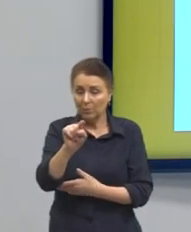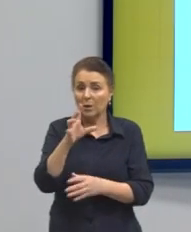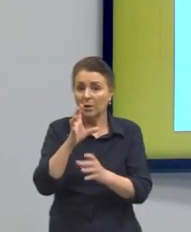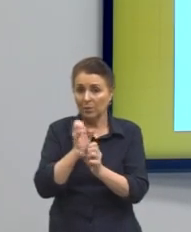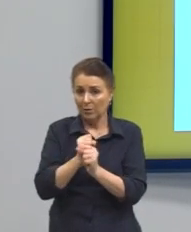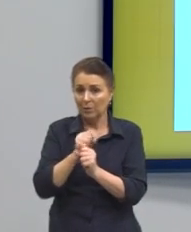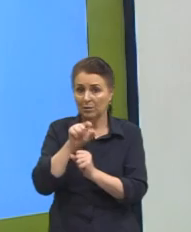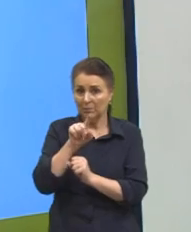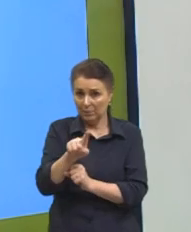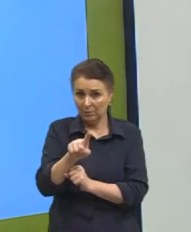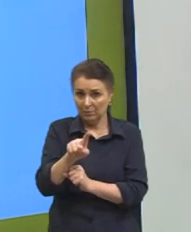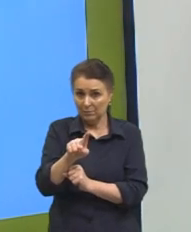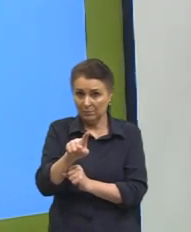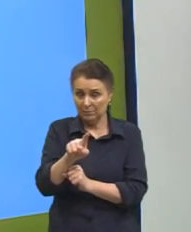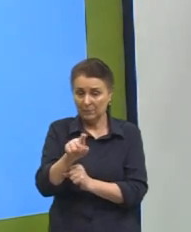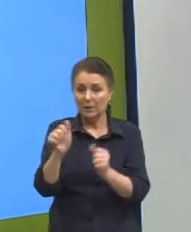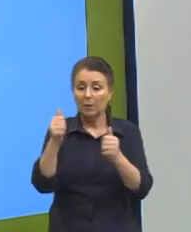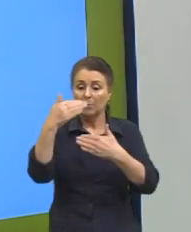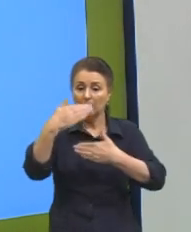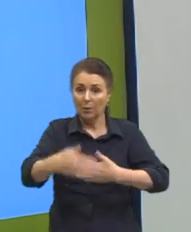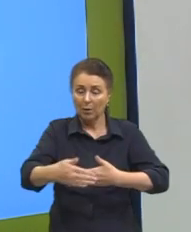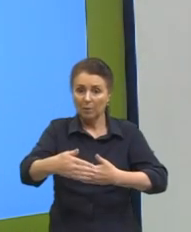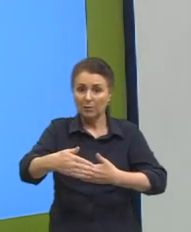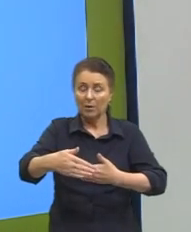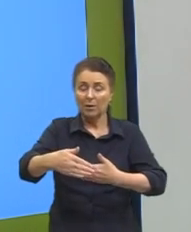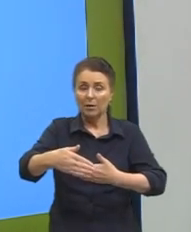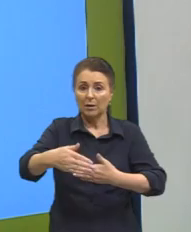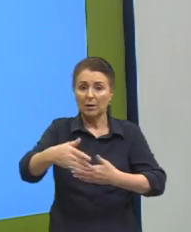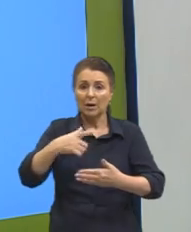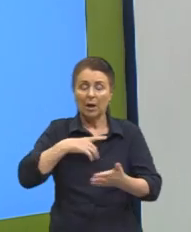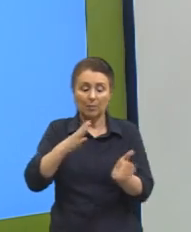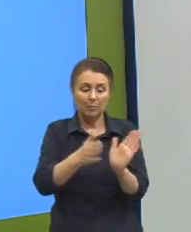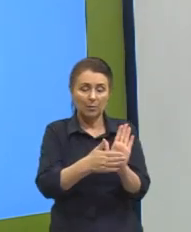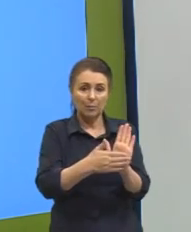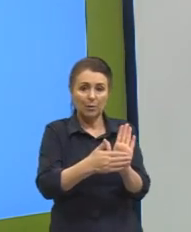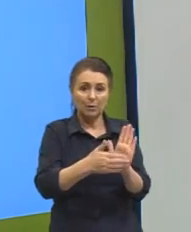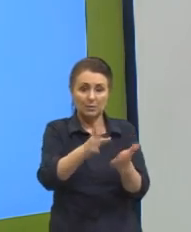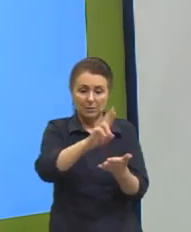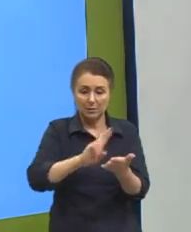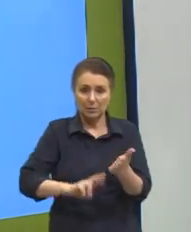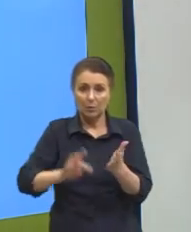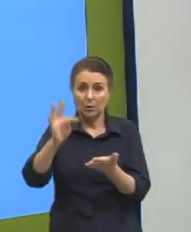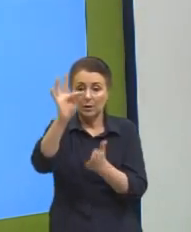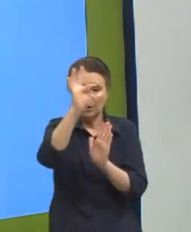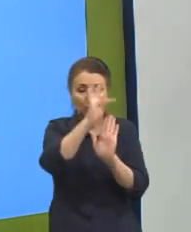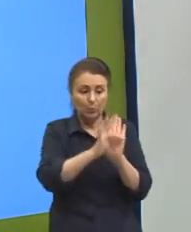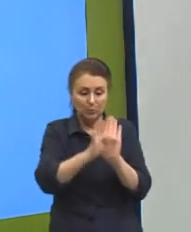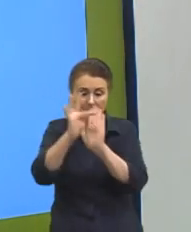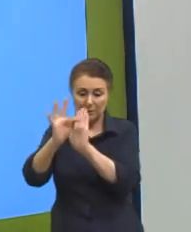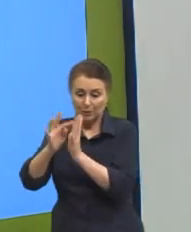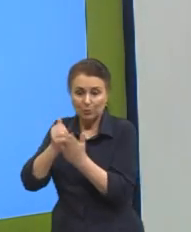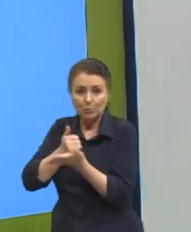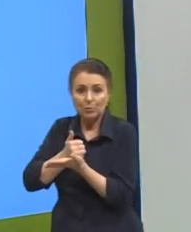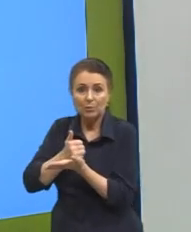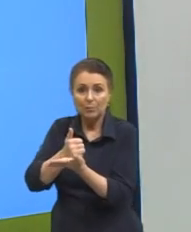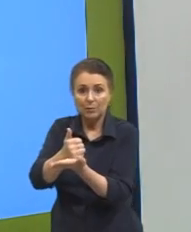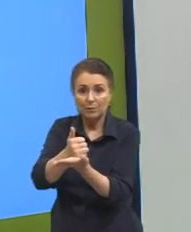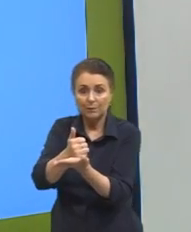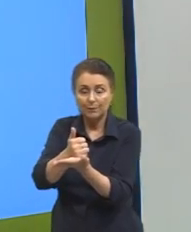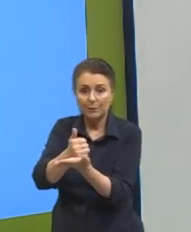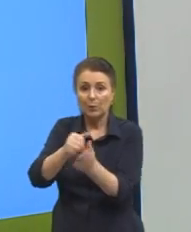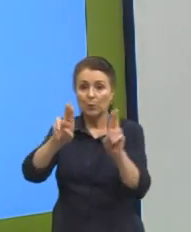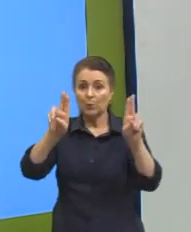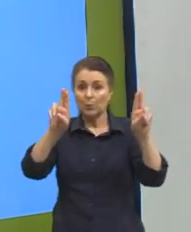vem com a prova do Enem, né? A prova que traz a proposta de redação e os textos de apoio. Então, o tema dessa nossa